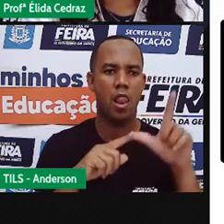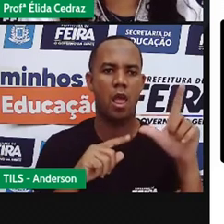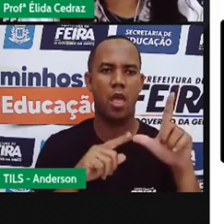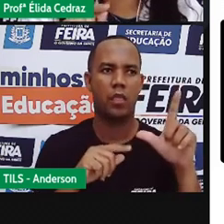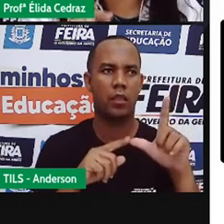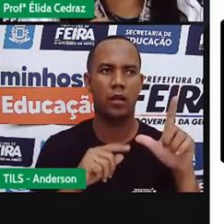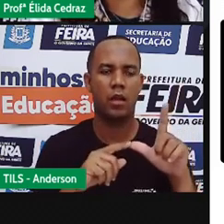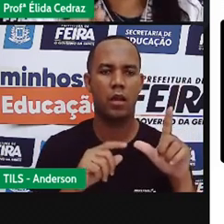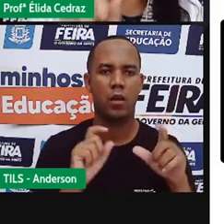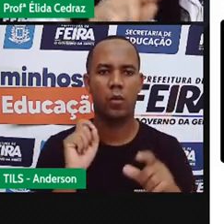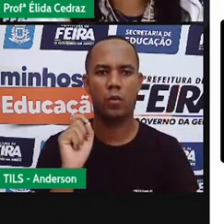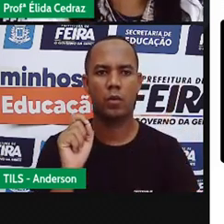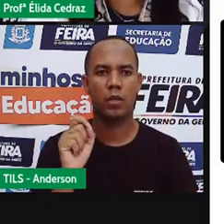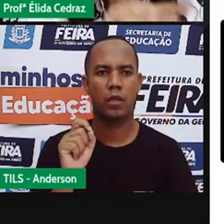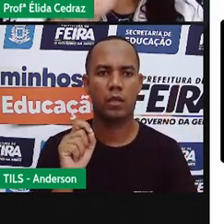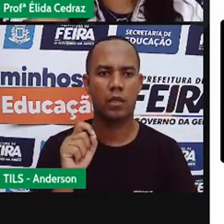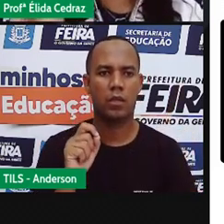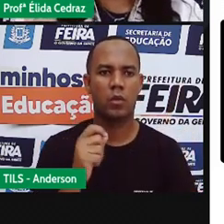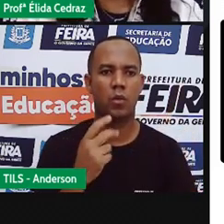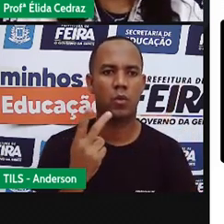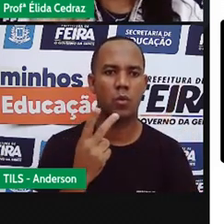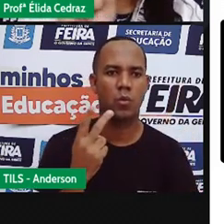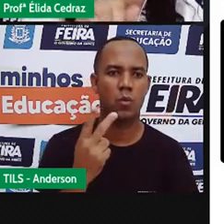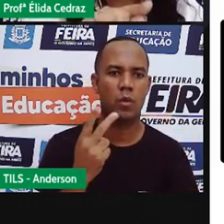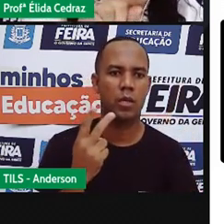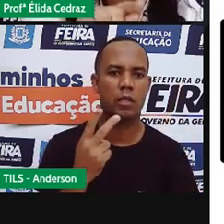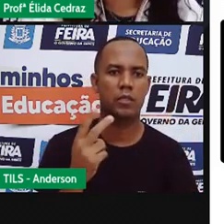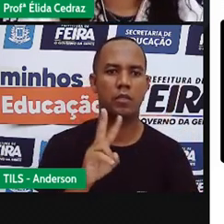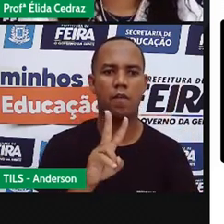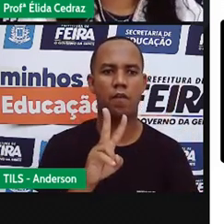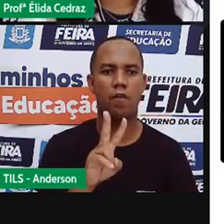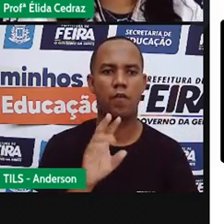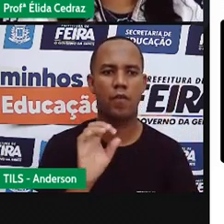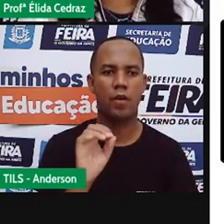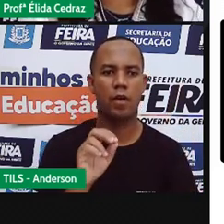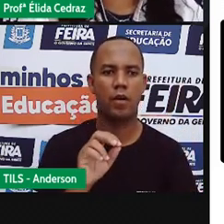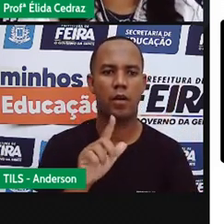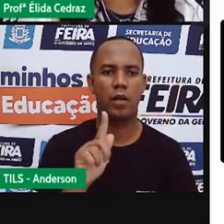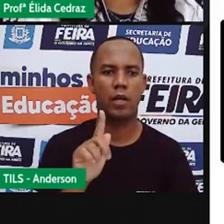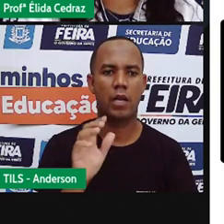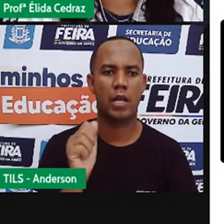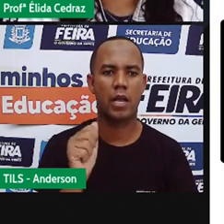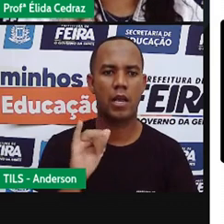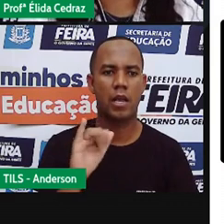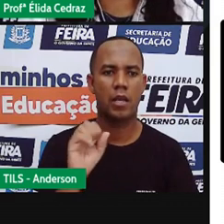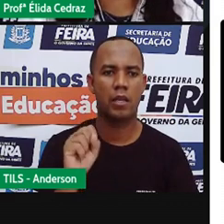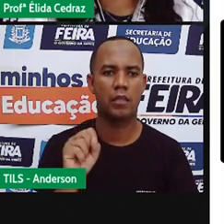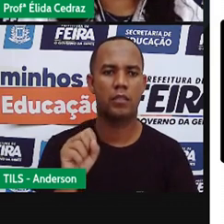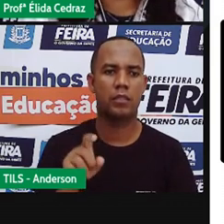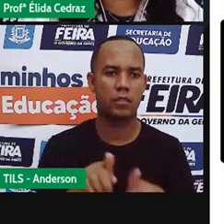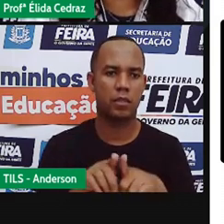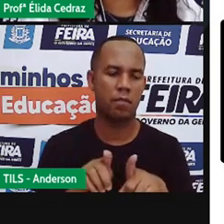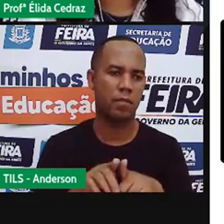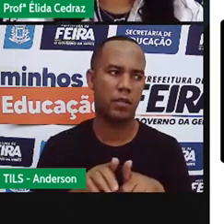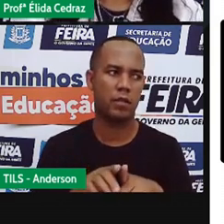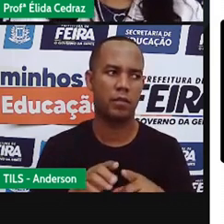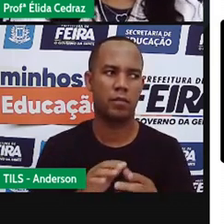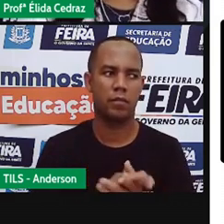girassa está entre duas vogais e na palavra ferro também.